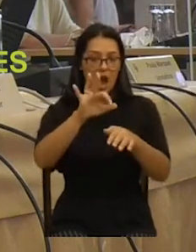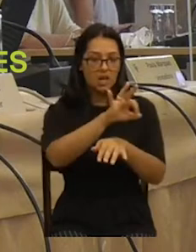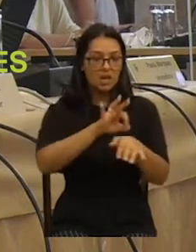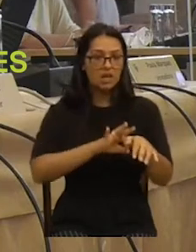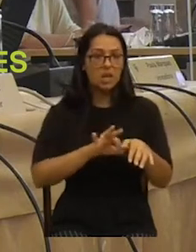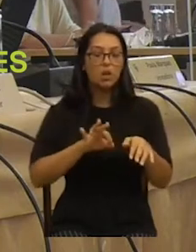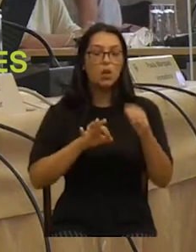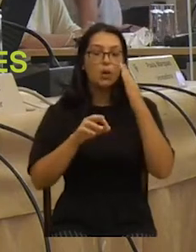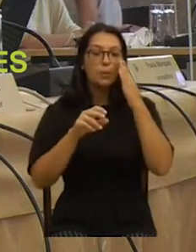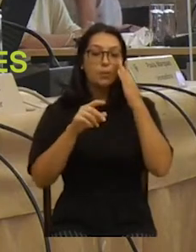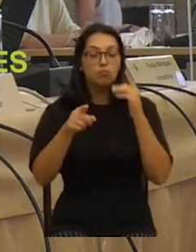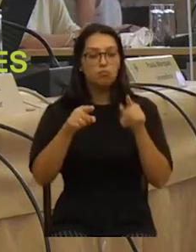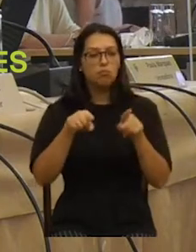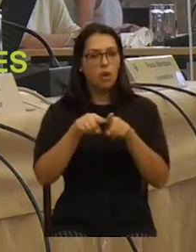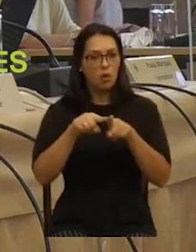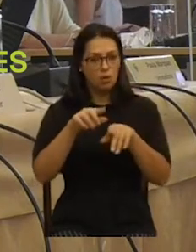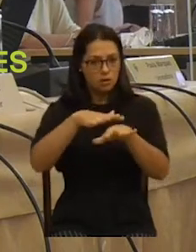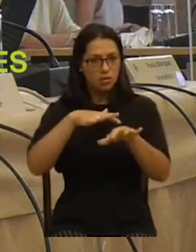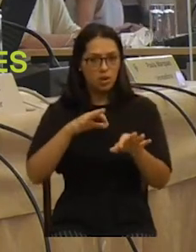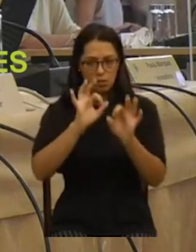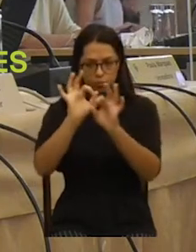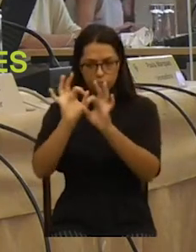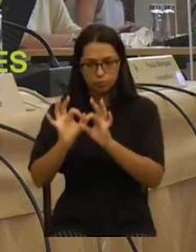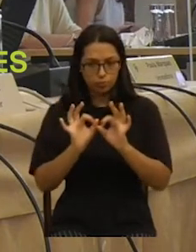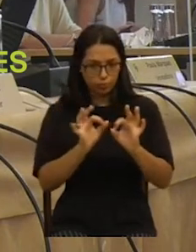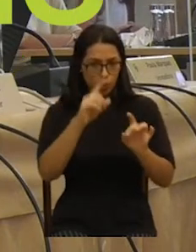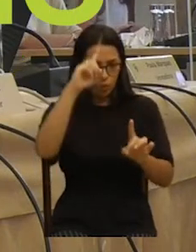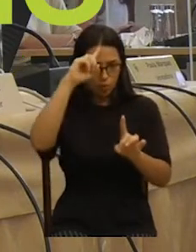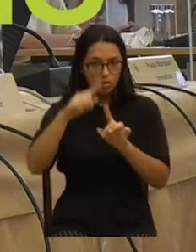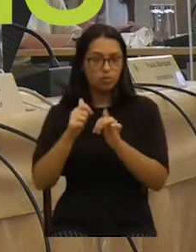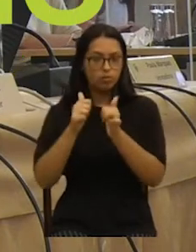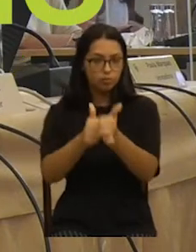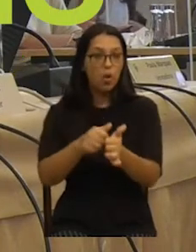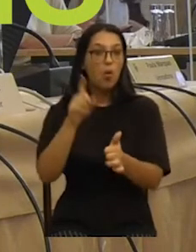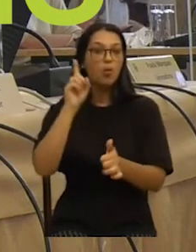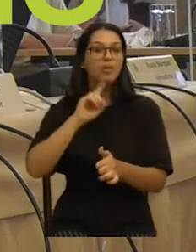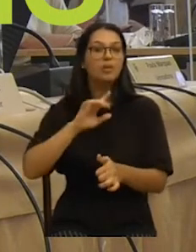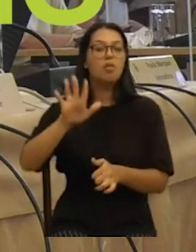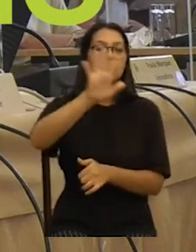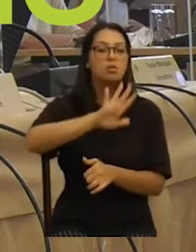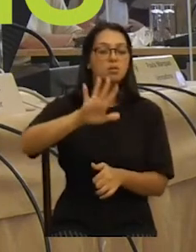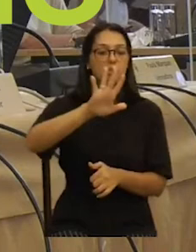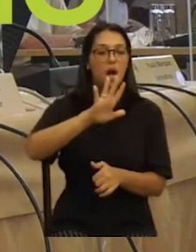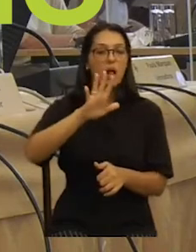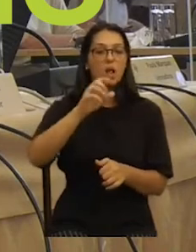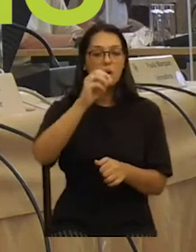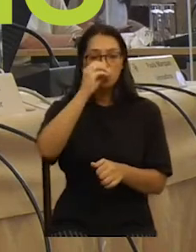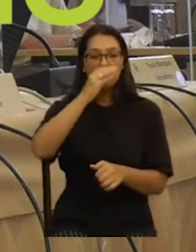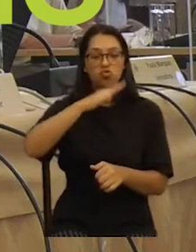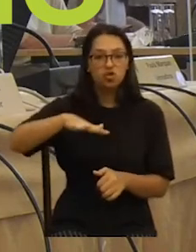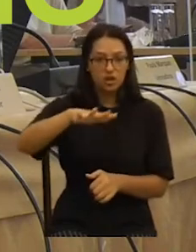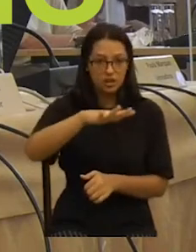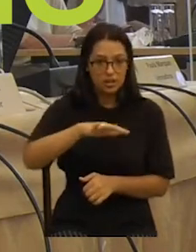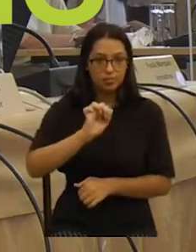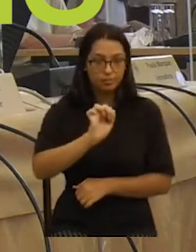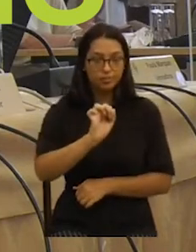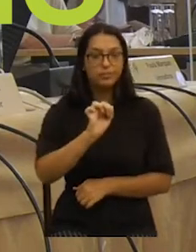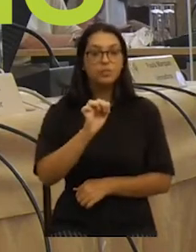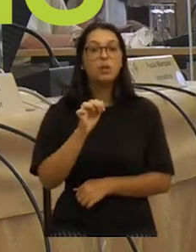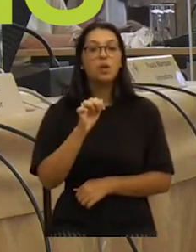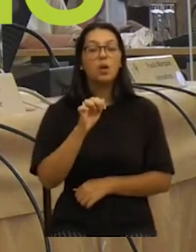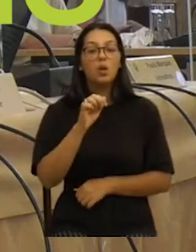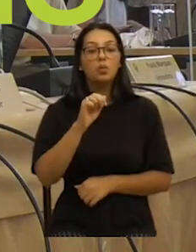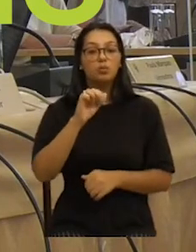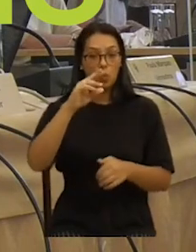consenso muito largo na Assembleia da República, para que assim seja, a ser o dia nacional dos jardins. O arquiteto Gonçalo